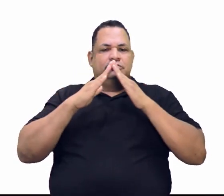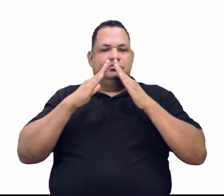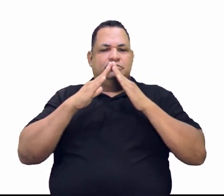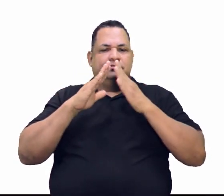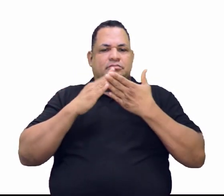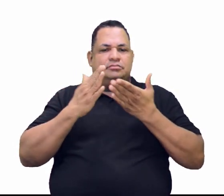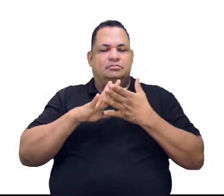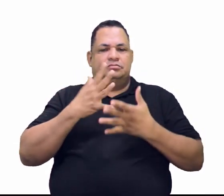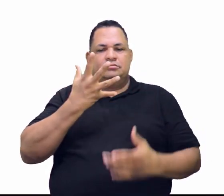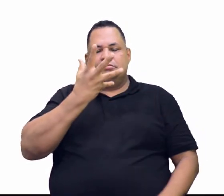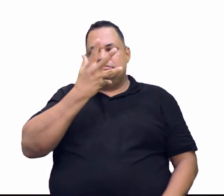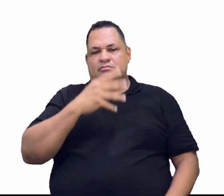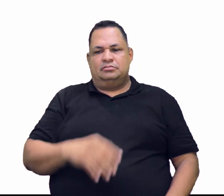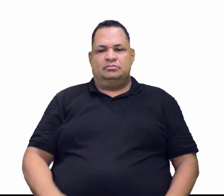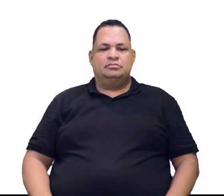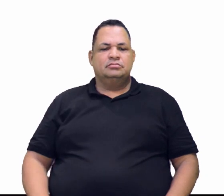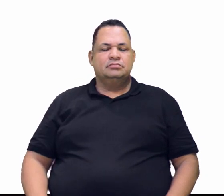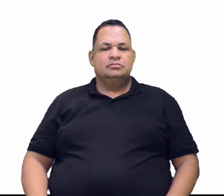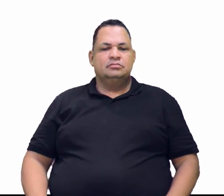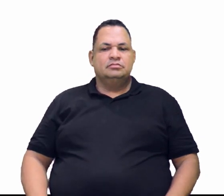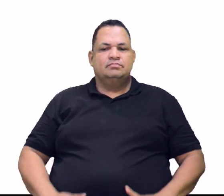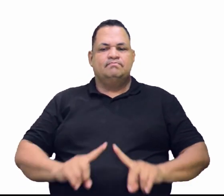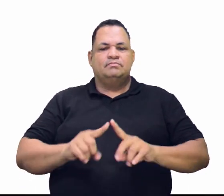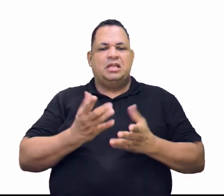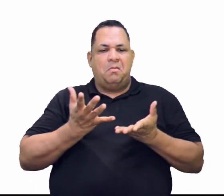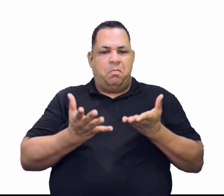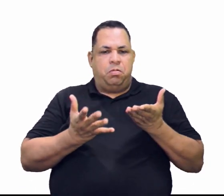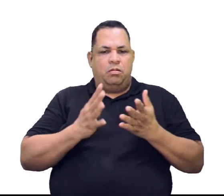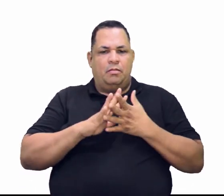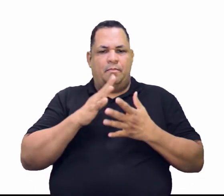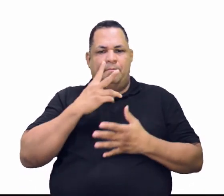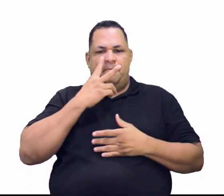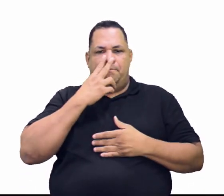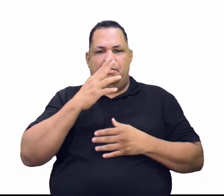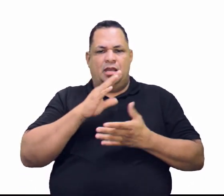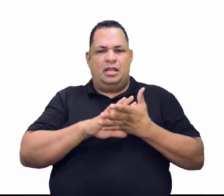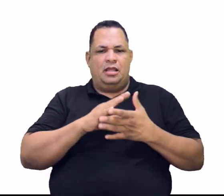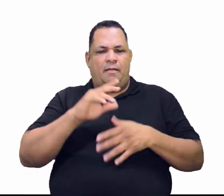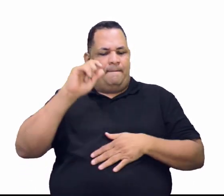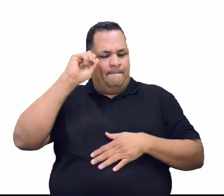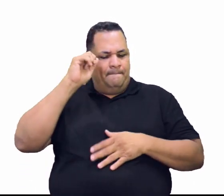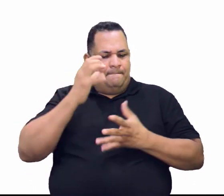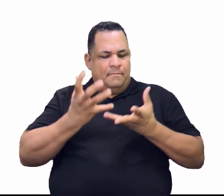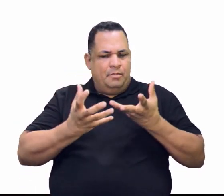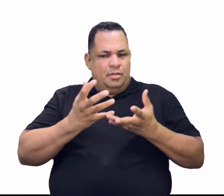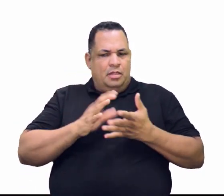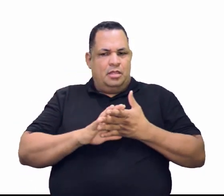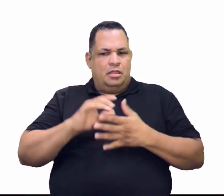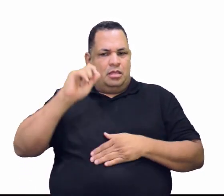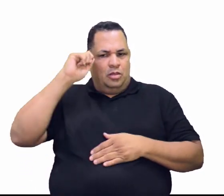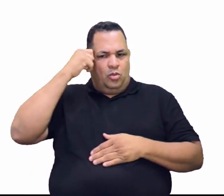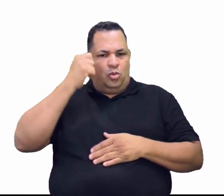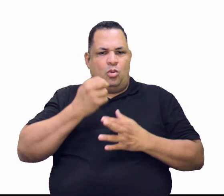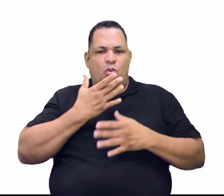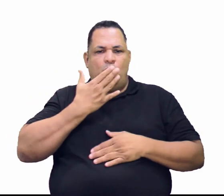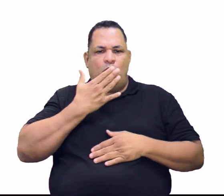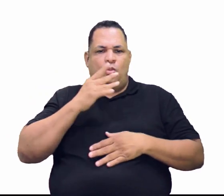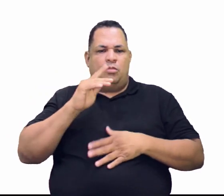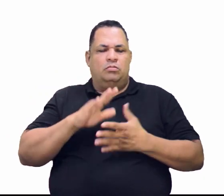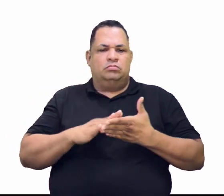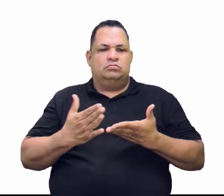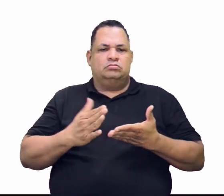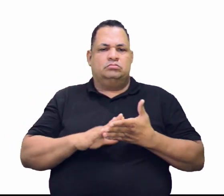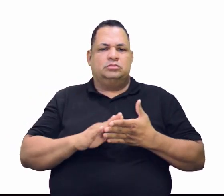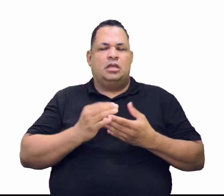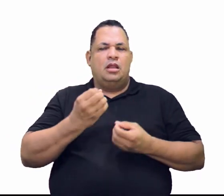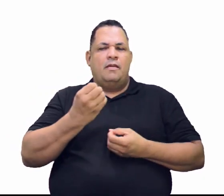Eu até esqueci de não estar com vocês. Mas ela é muito... Parece um carvão. Assim, a cor dela.